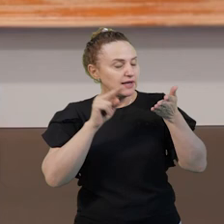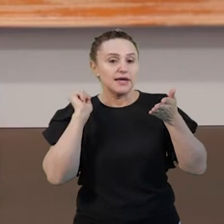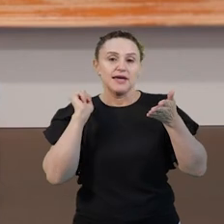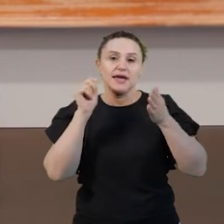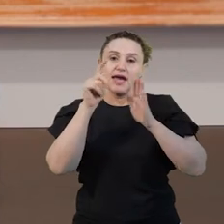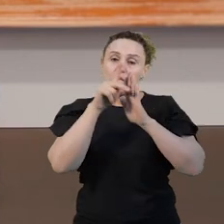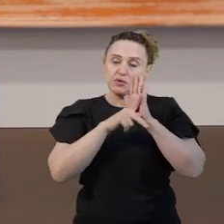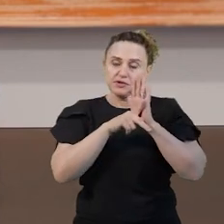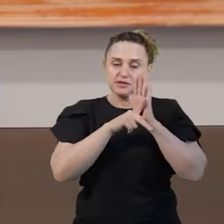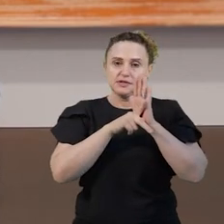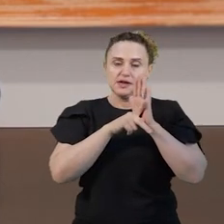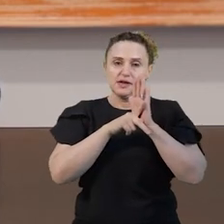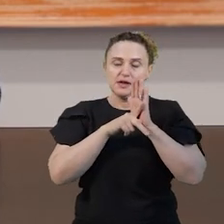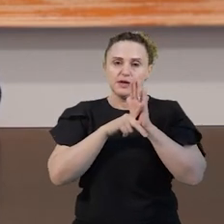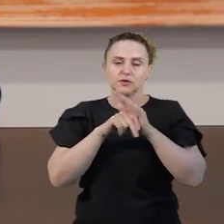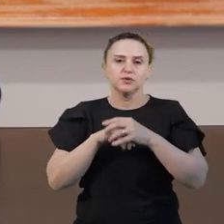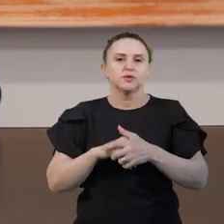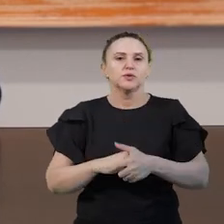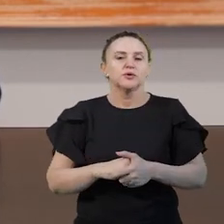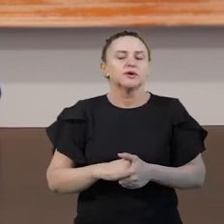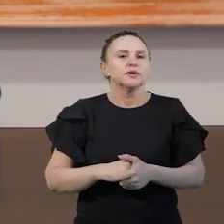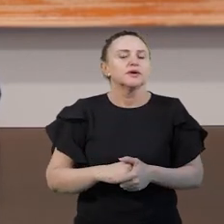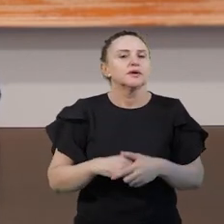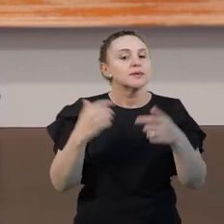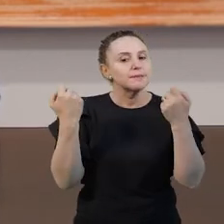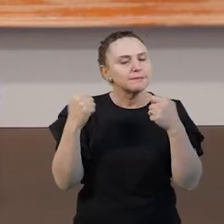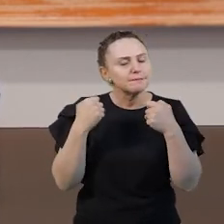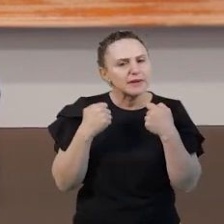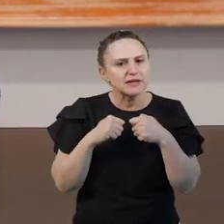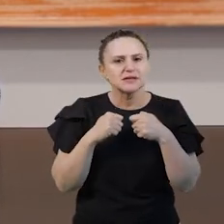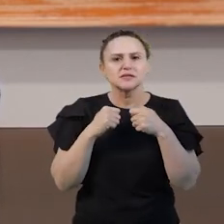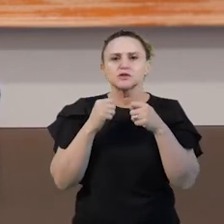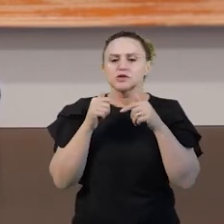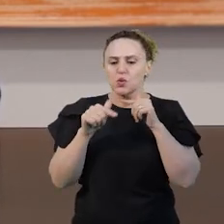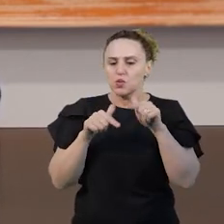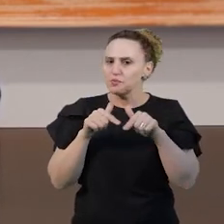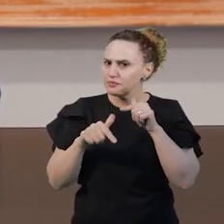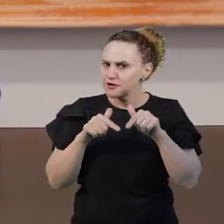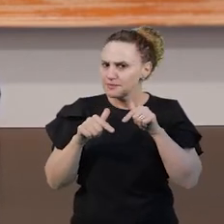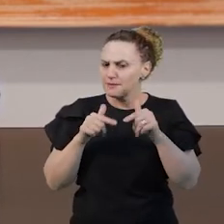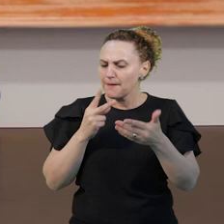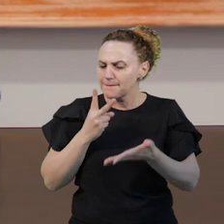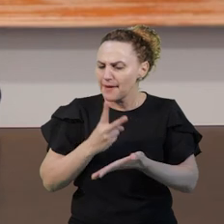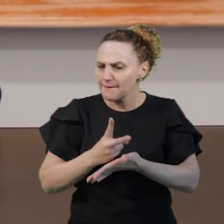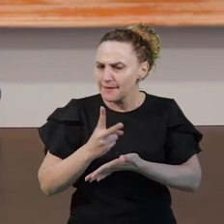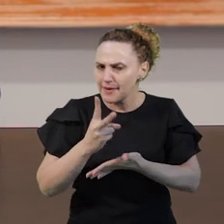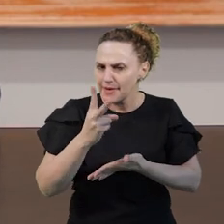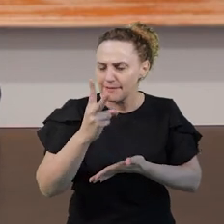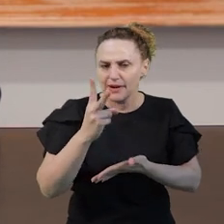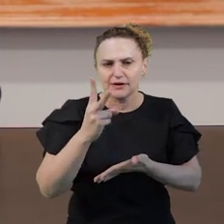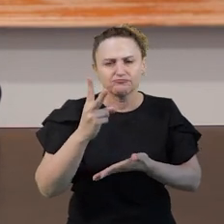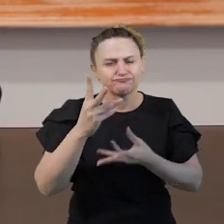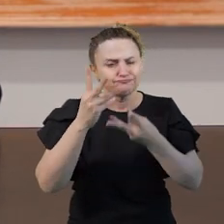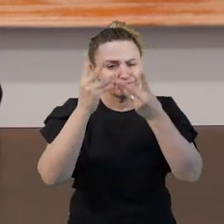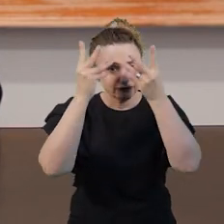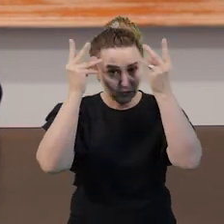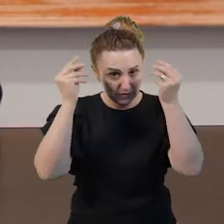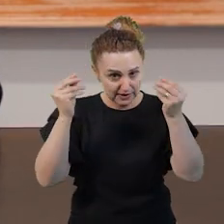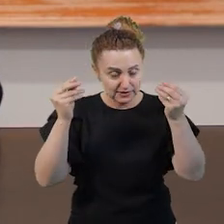abrangente, que necessita de um trabalho contínuo da escola, bastante complexo,